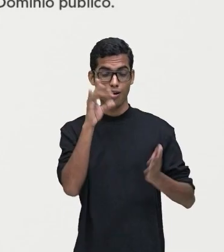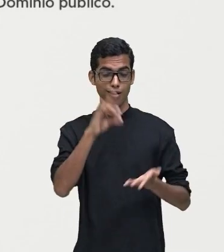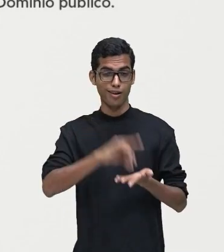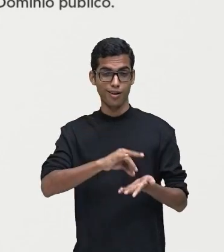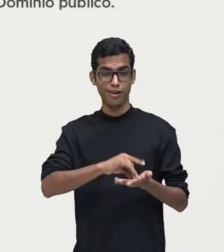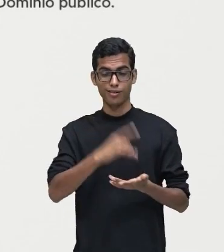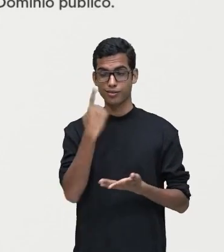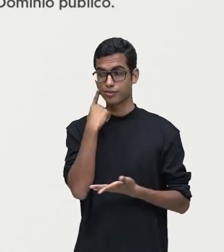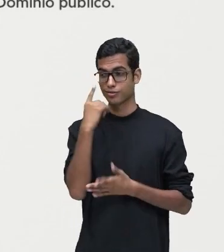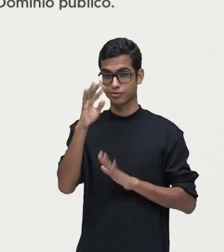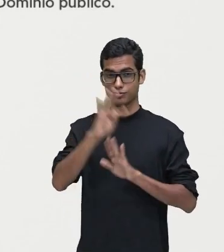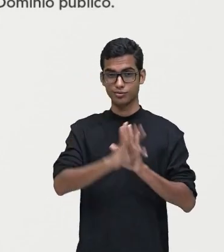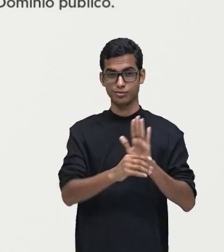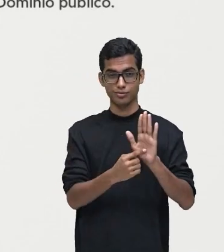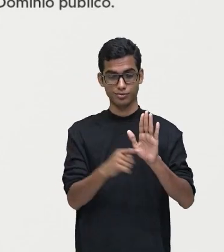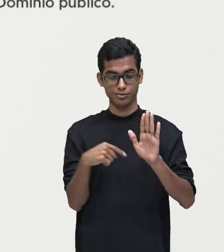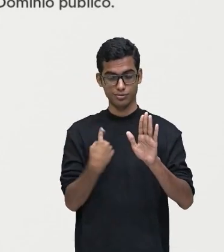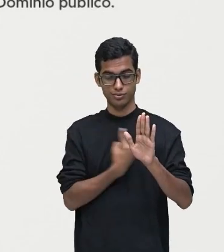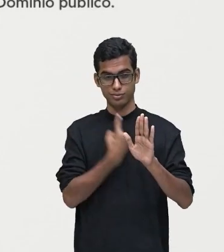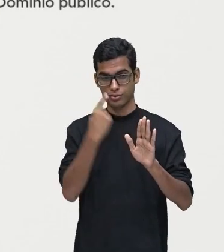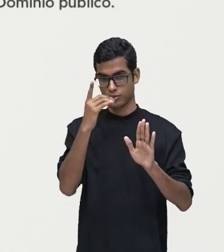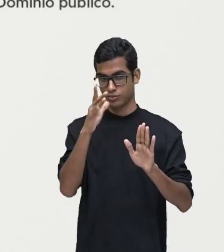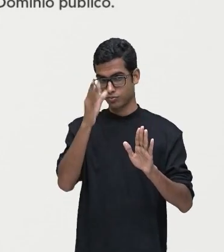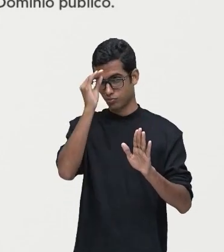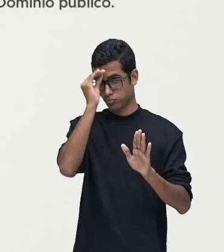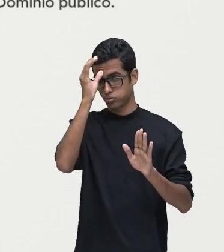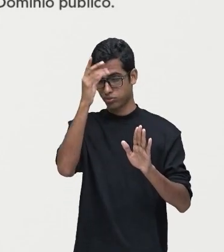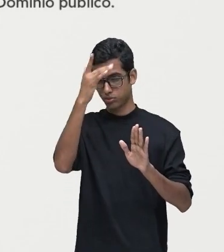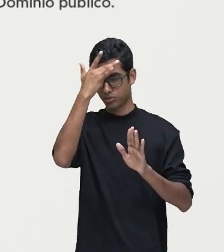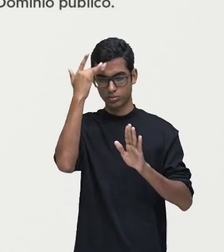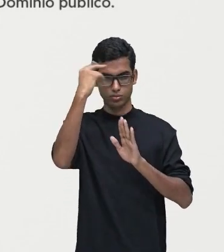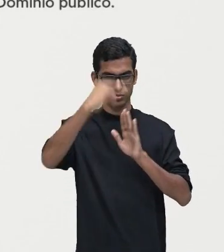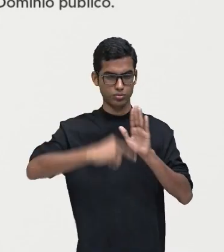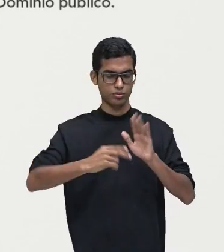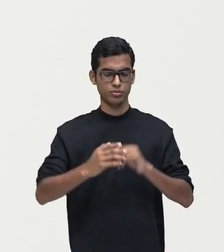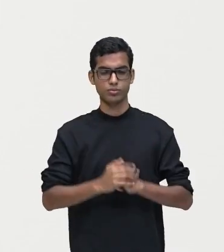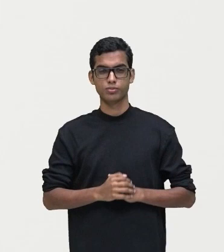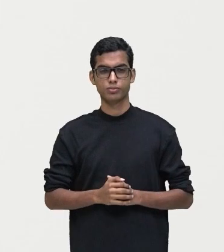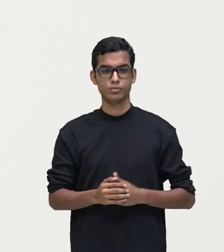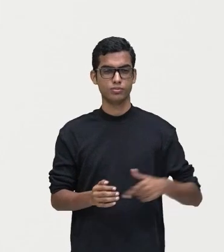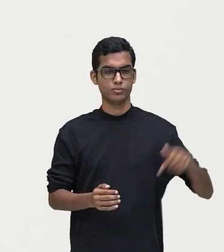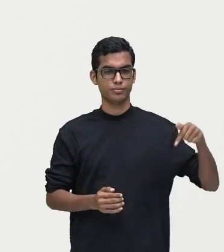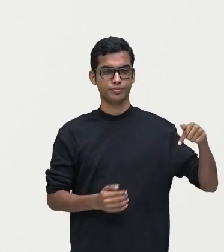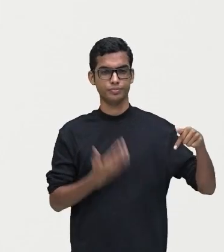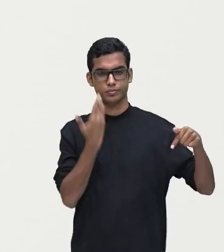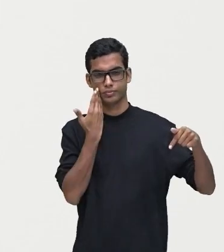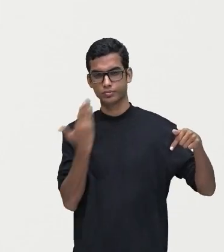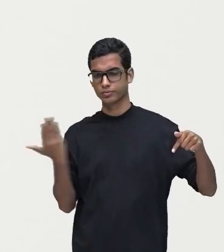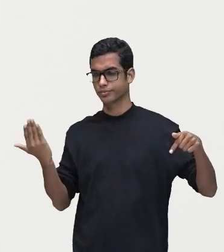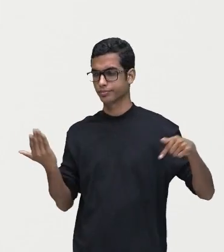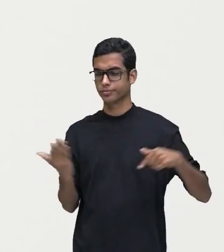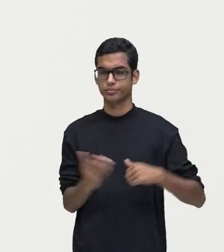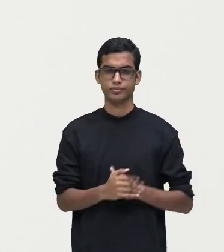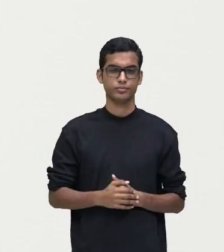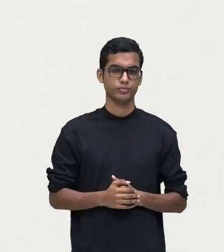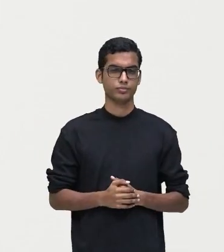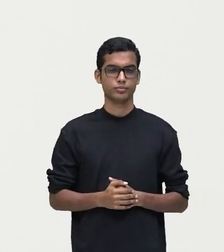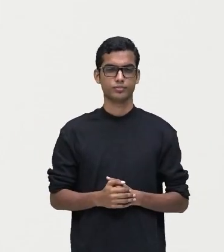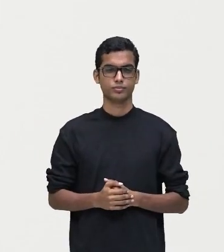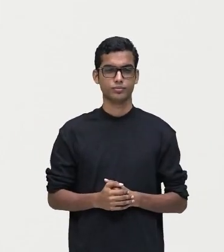curioso que o nosso texto traz para conhecimento de quem o lê. Na sequência, outro momento, olha